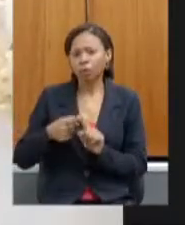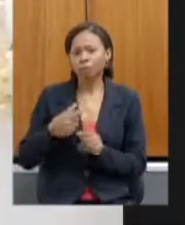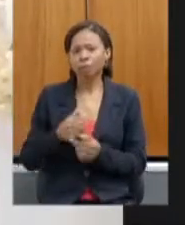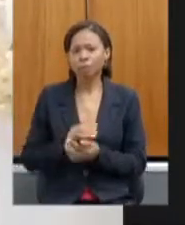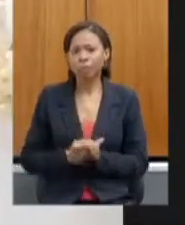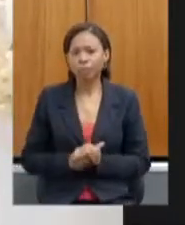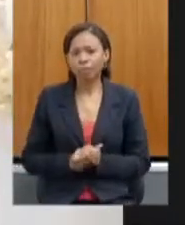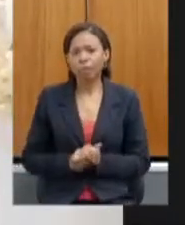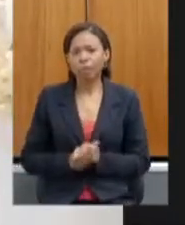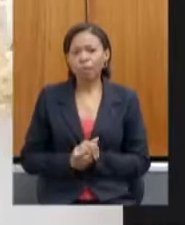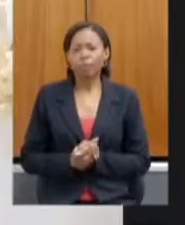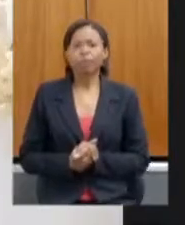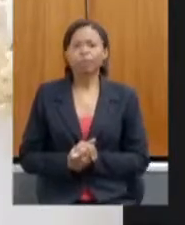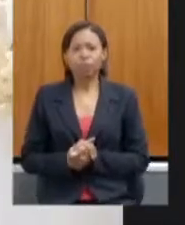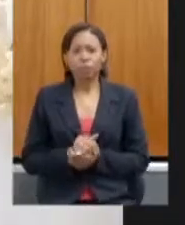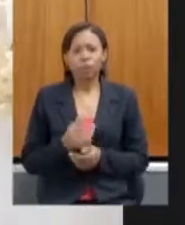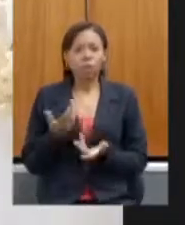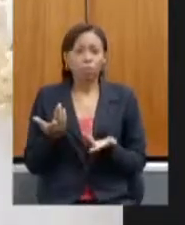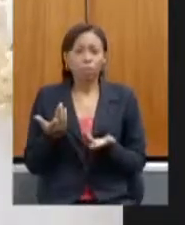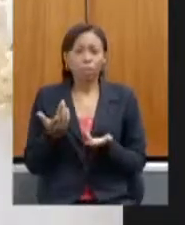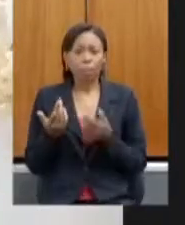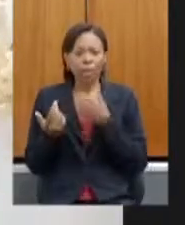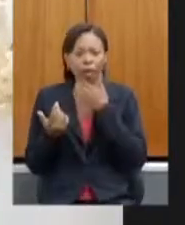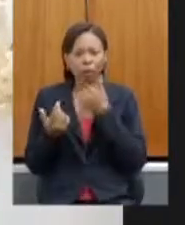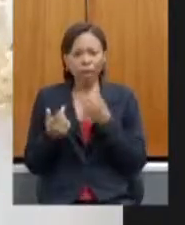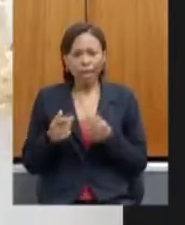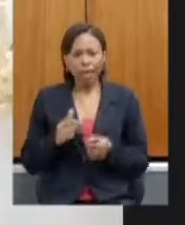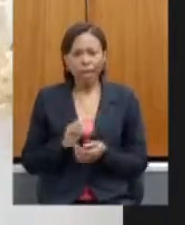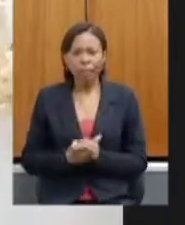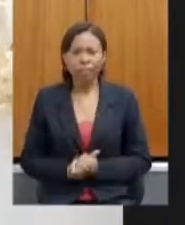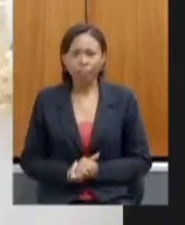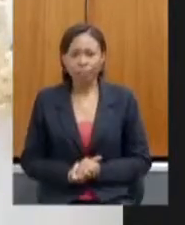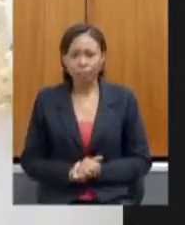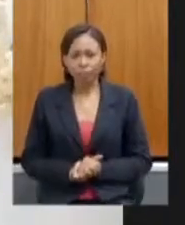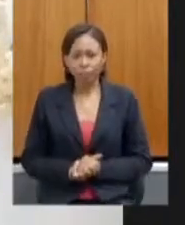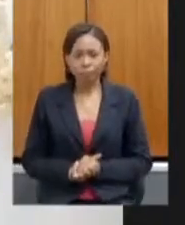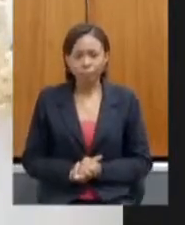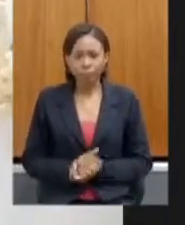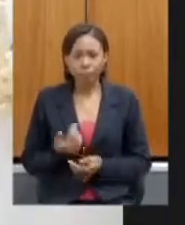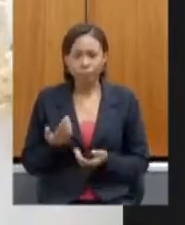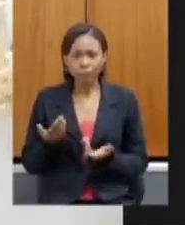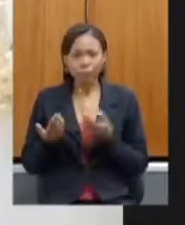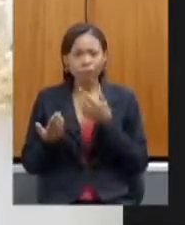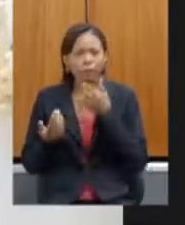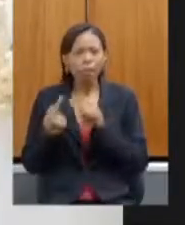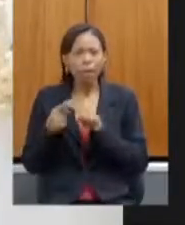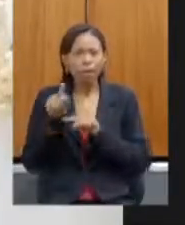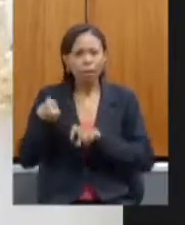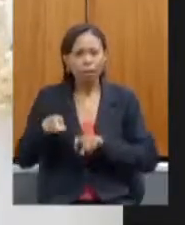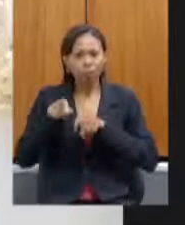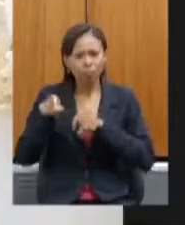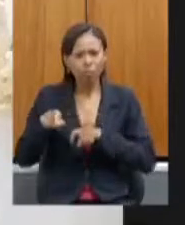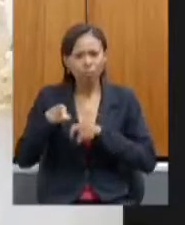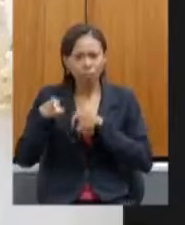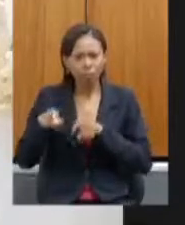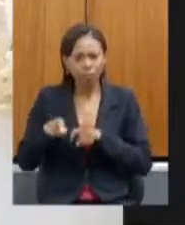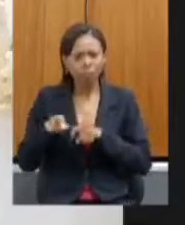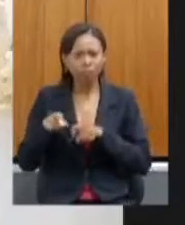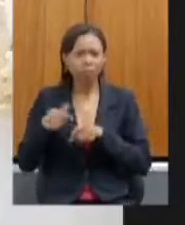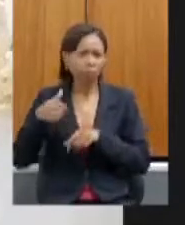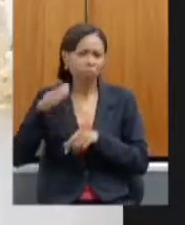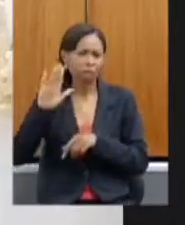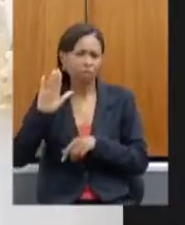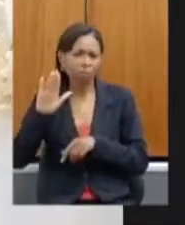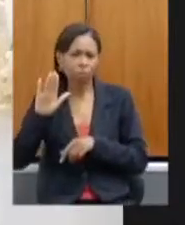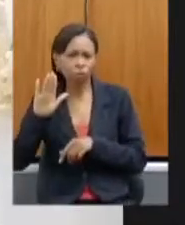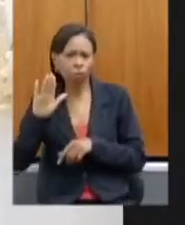presença, ou talvez a divulgação lá no sertão ainda está um pouco aquém, ainda não